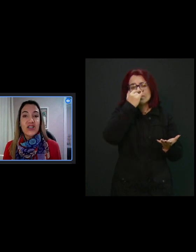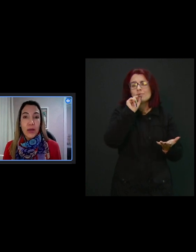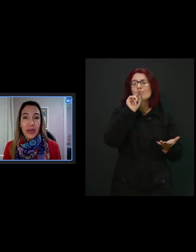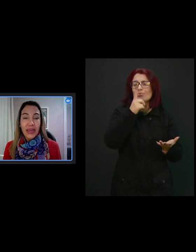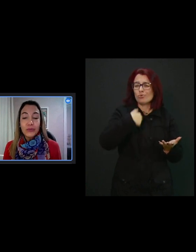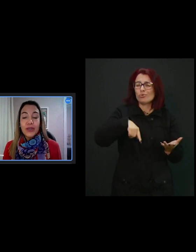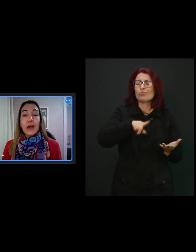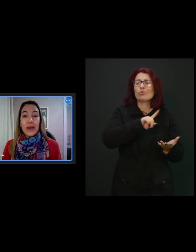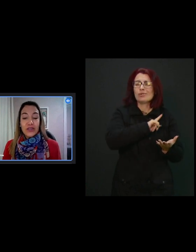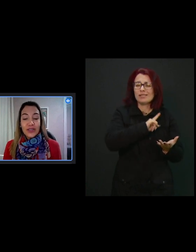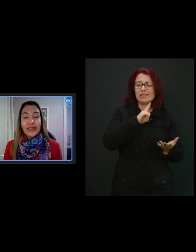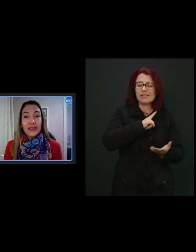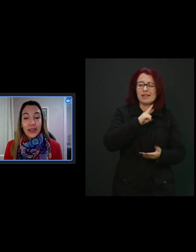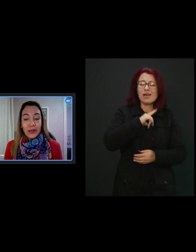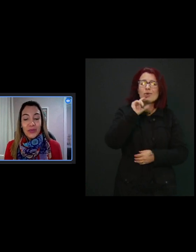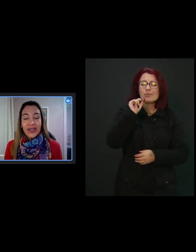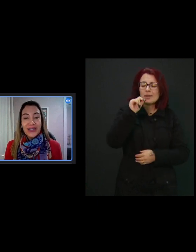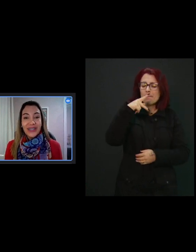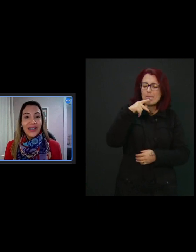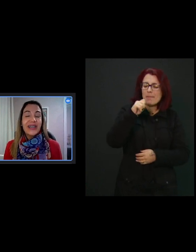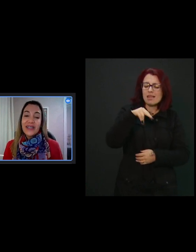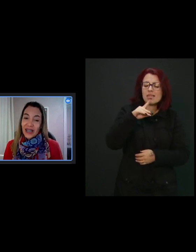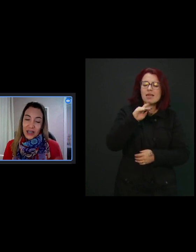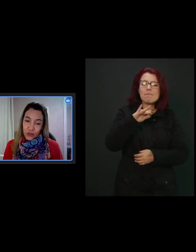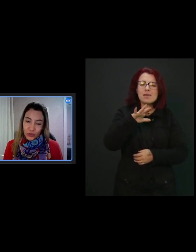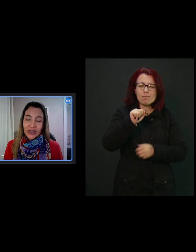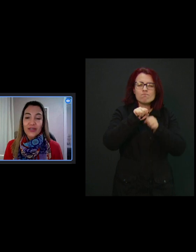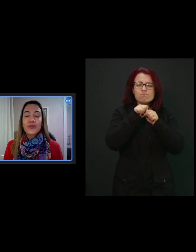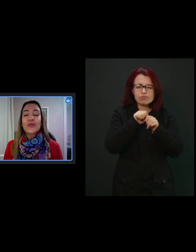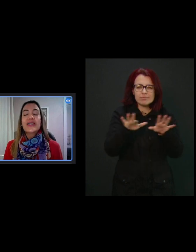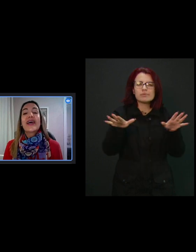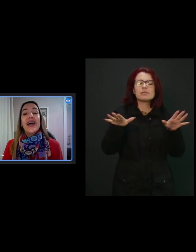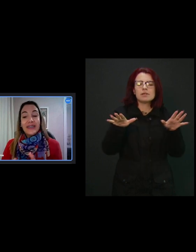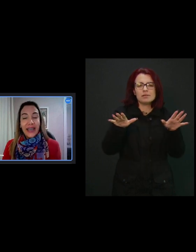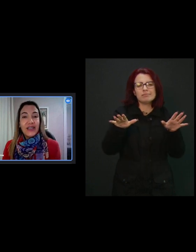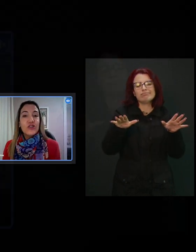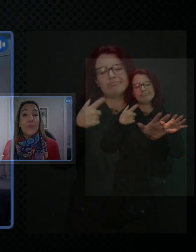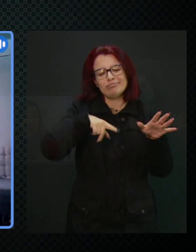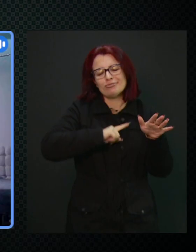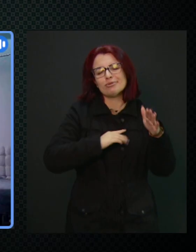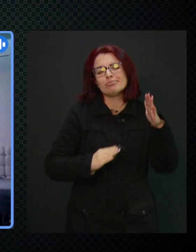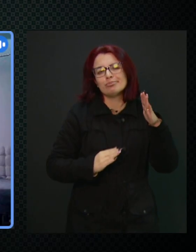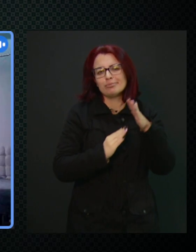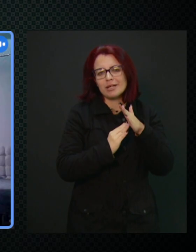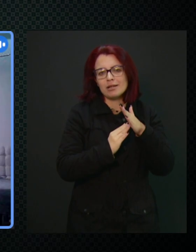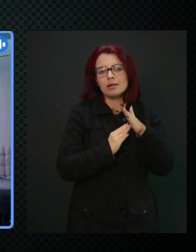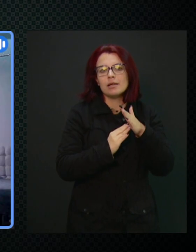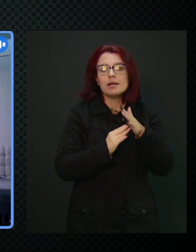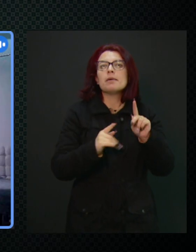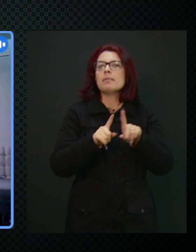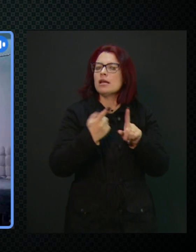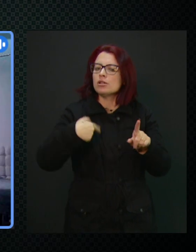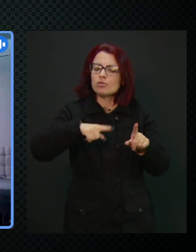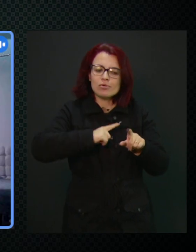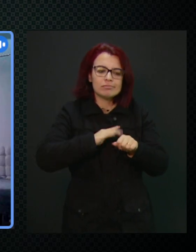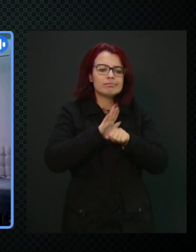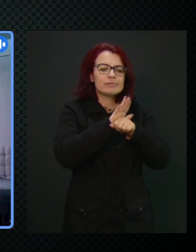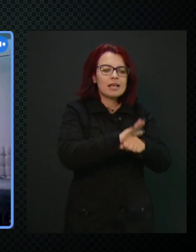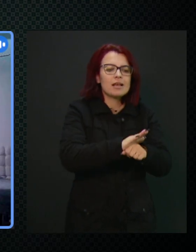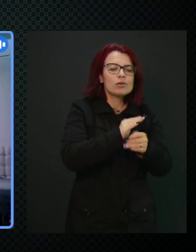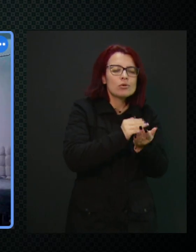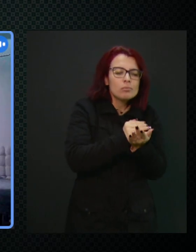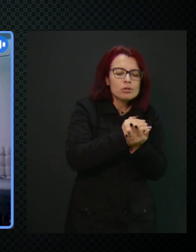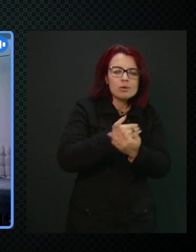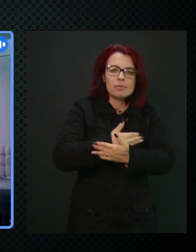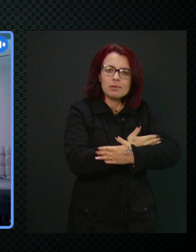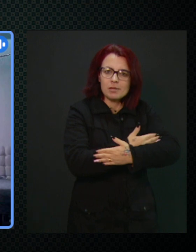distanciamento, mas nós atendemos essa criança e as outras duas desde bebezinho. E essa em especial, que foi a mais